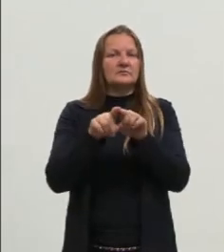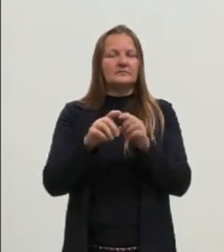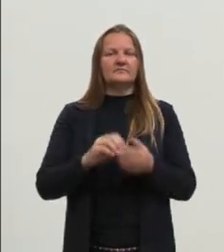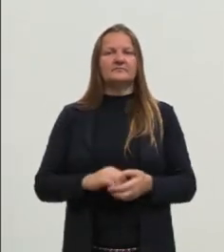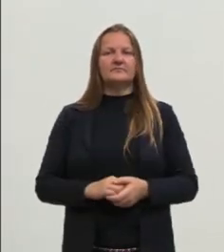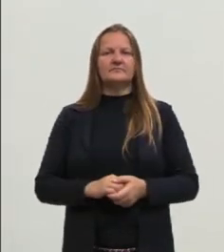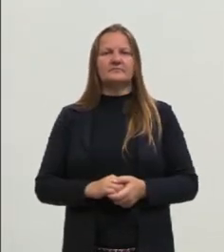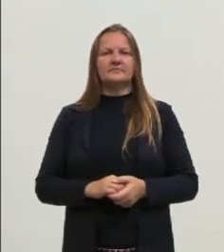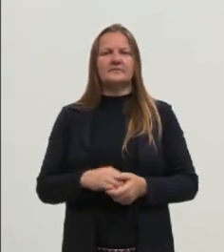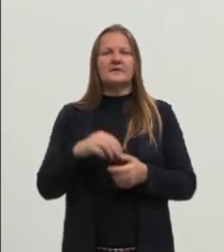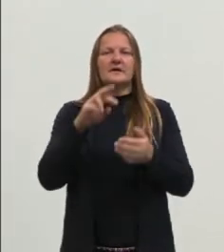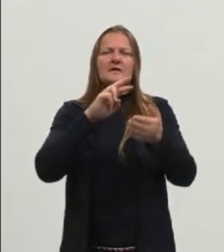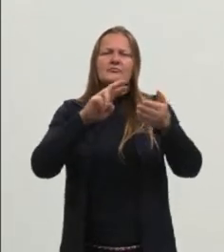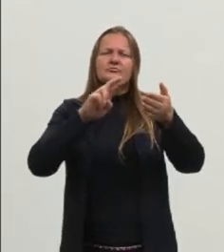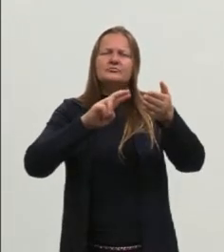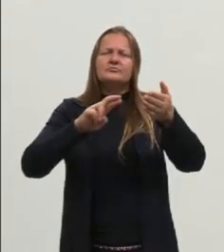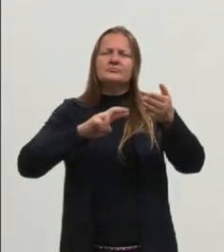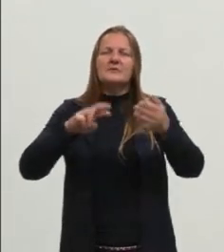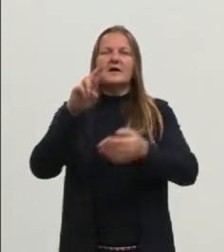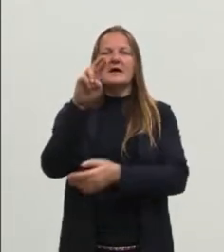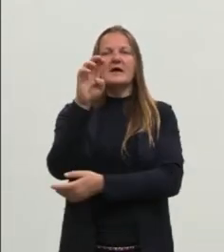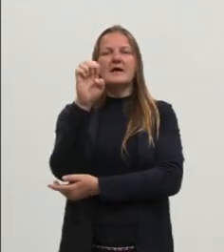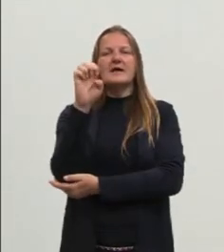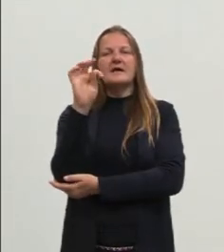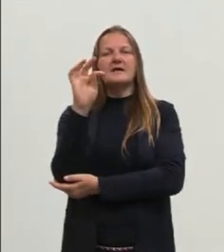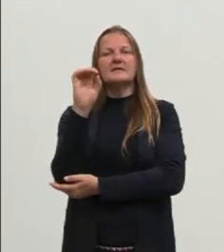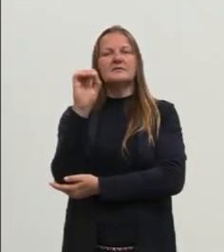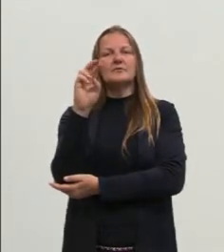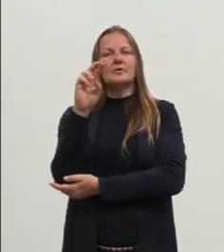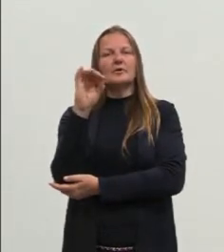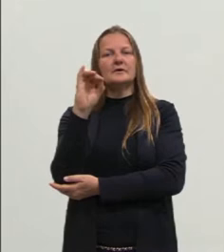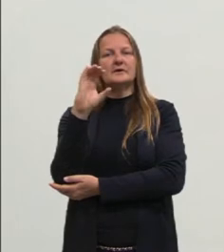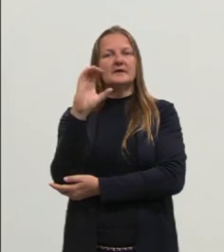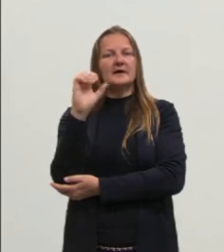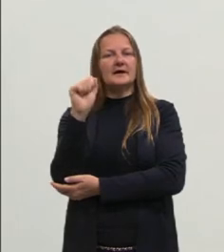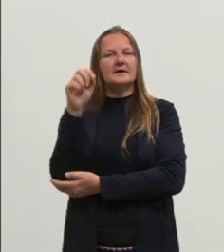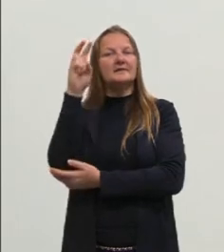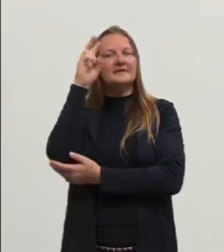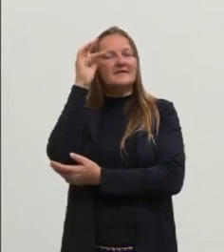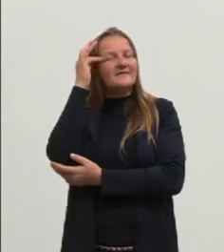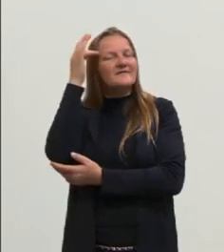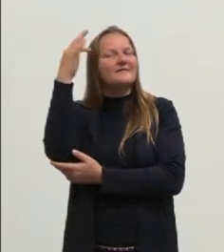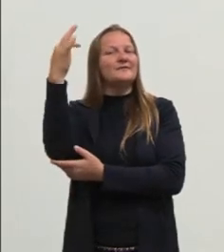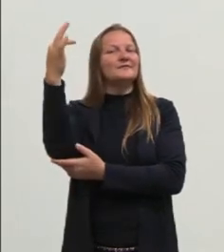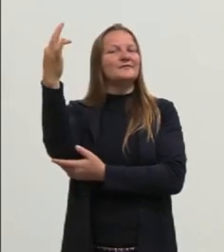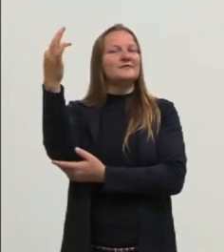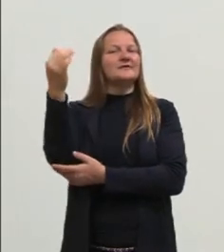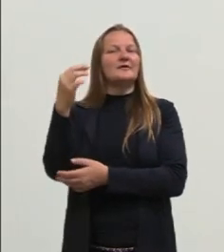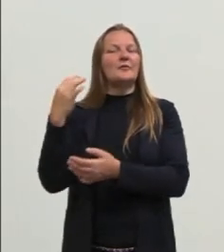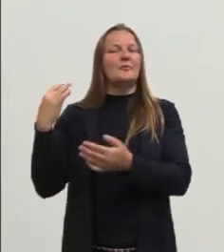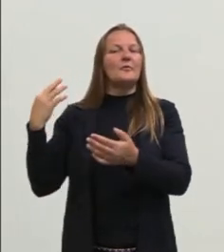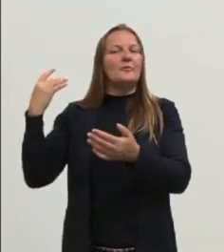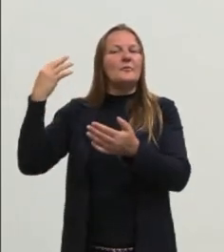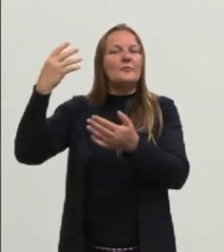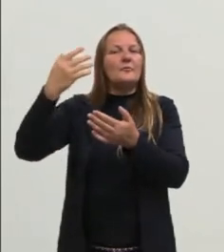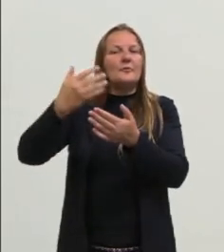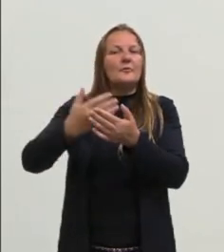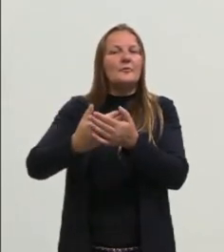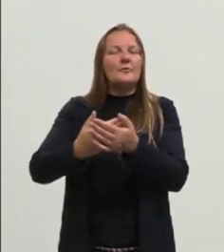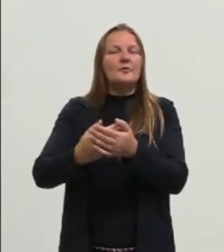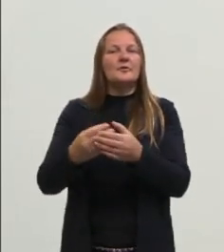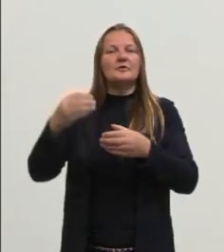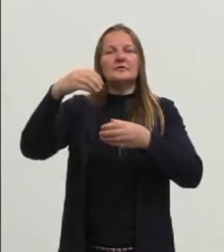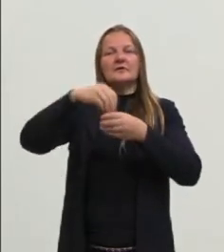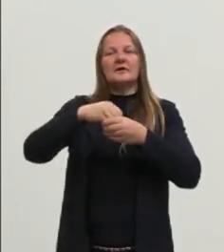da retórica, que tem a ver lá com a nossa filosofia, que é aquilo que você também já trouxe, que é a questão da proposição ser parte